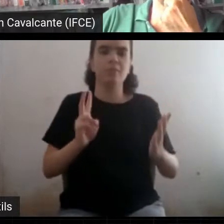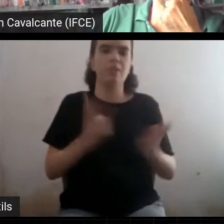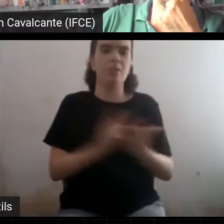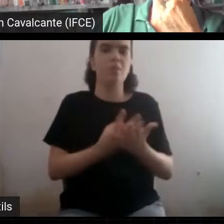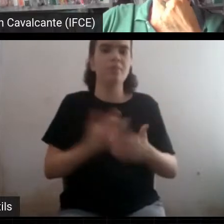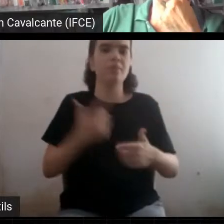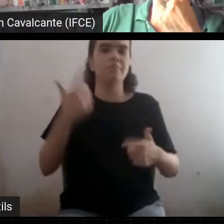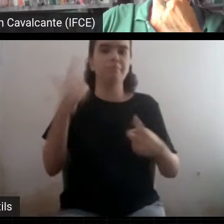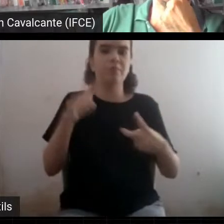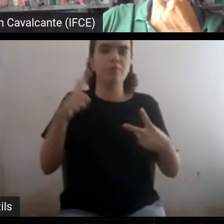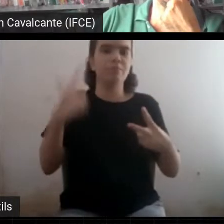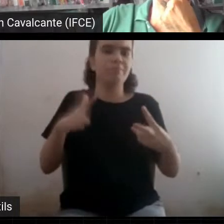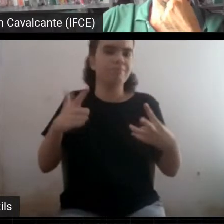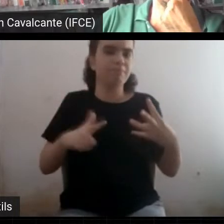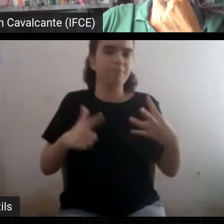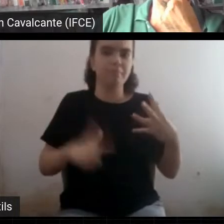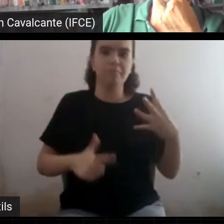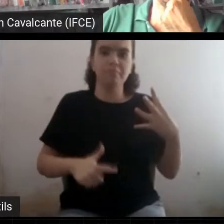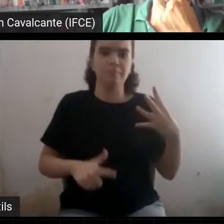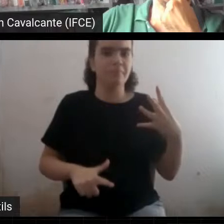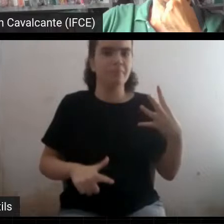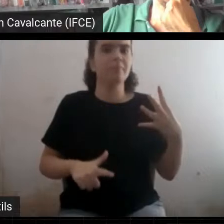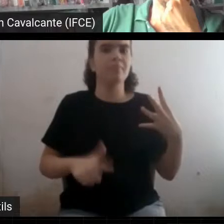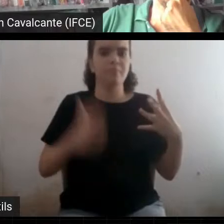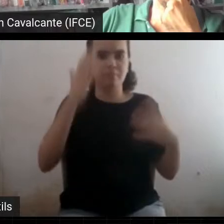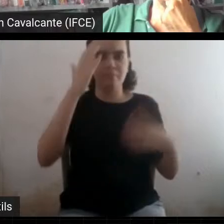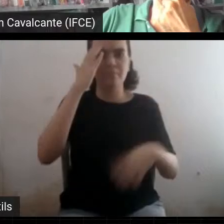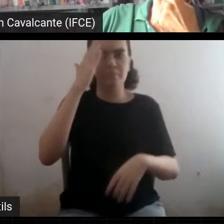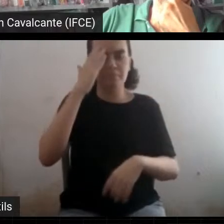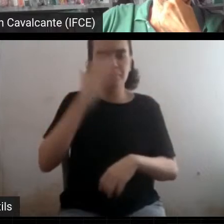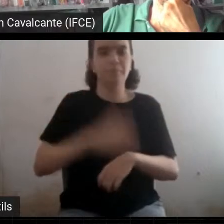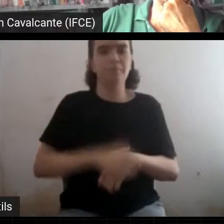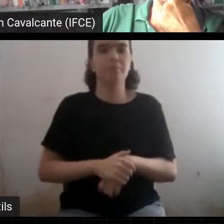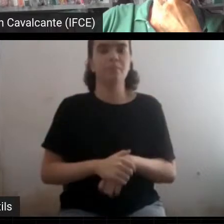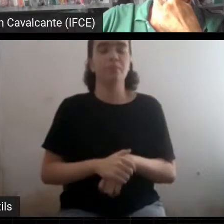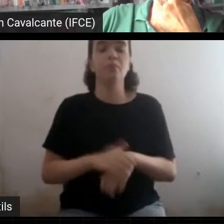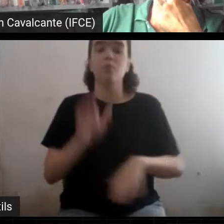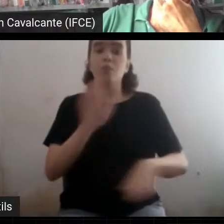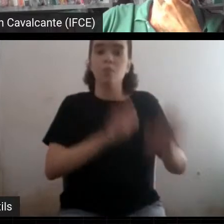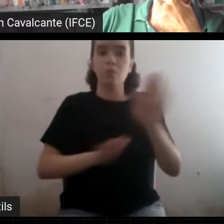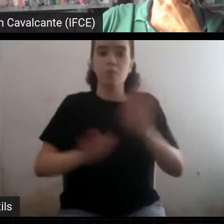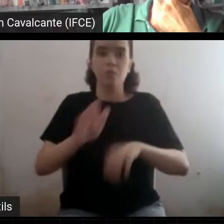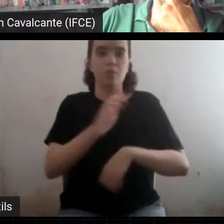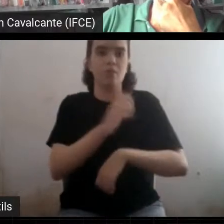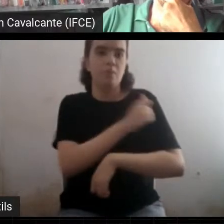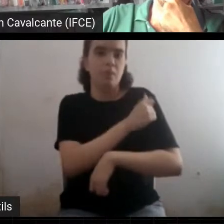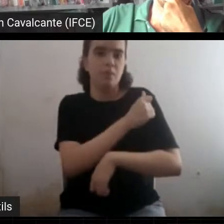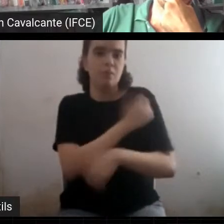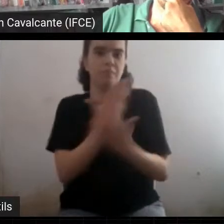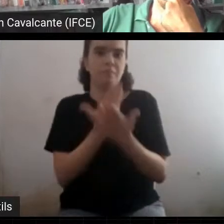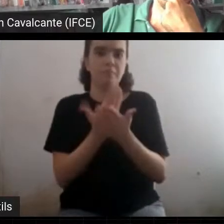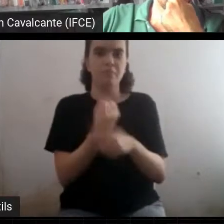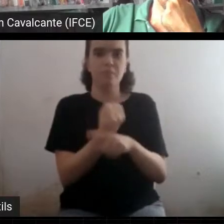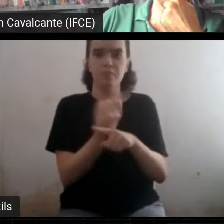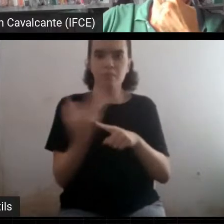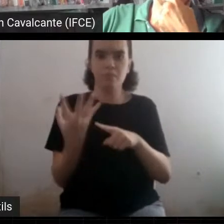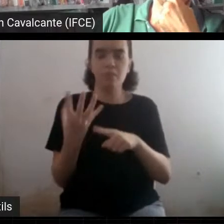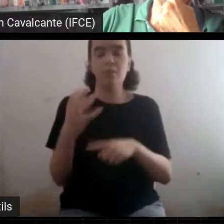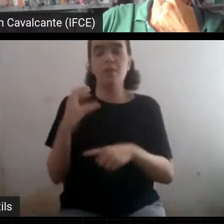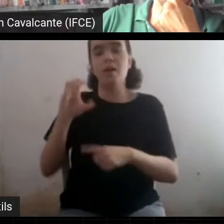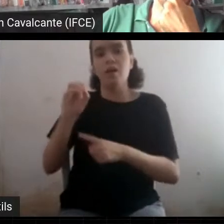livros, muito cuidado para os alunos que fazem física. Cosmologia não é filosofia.